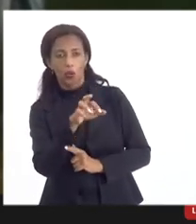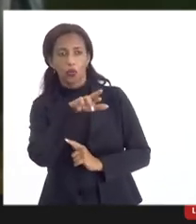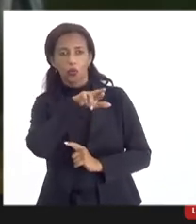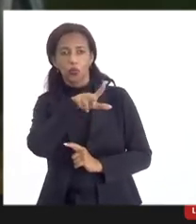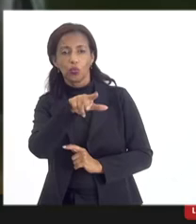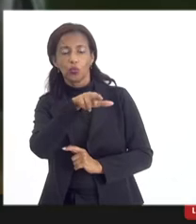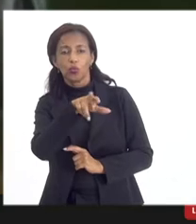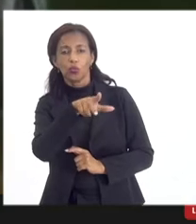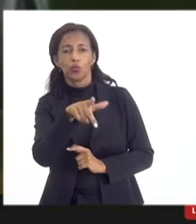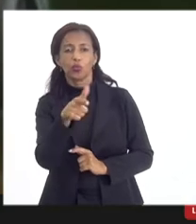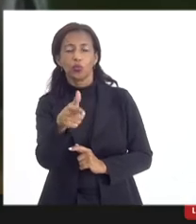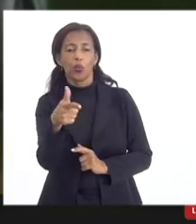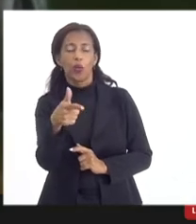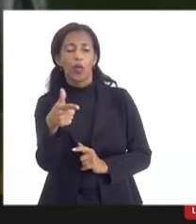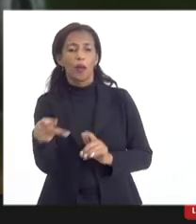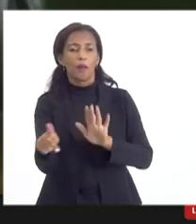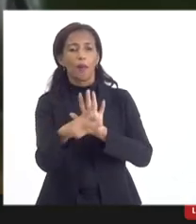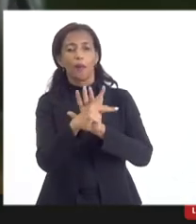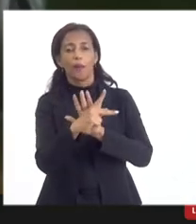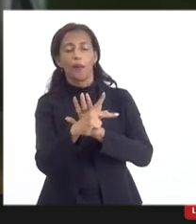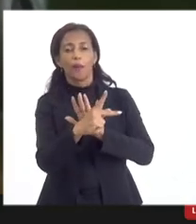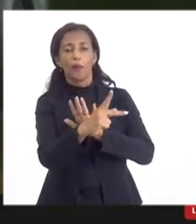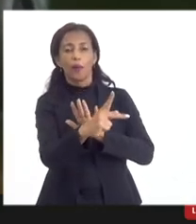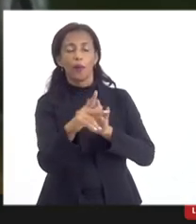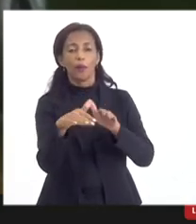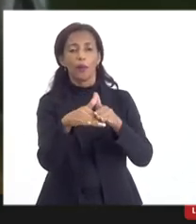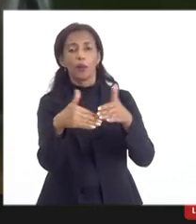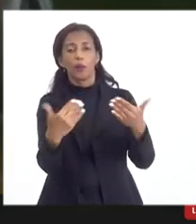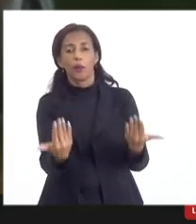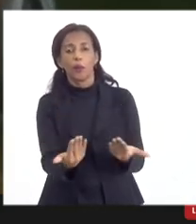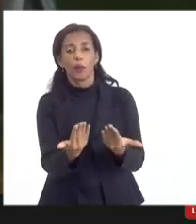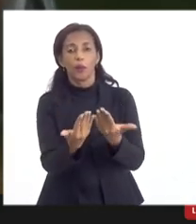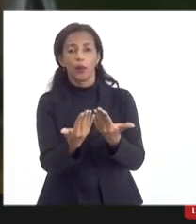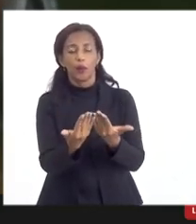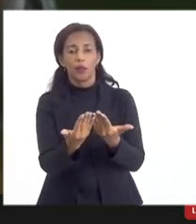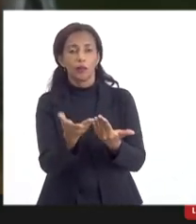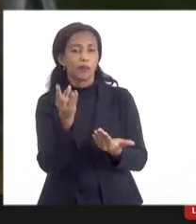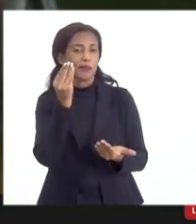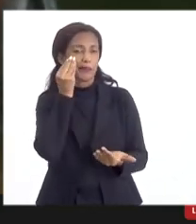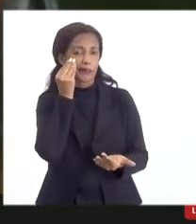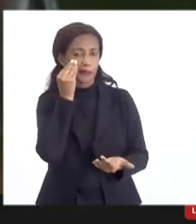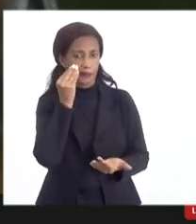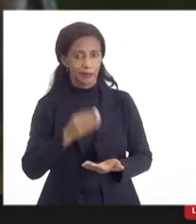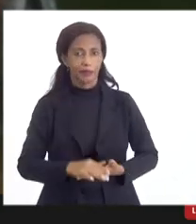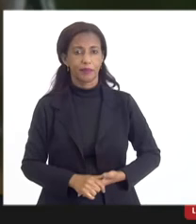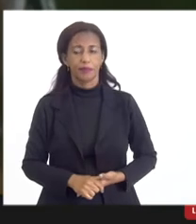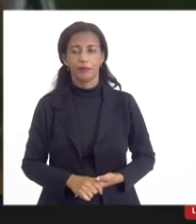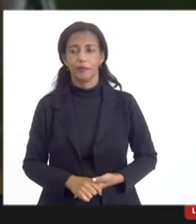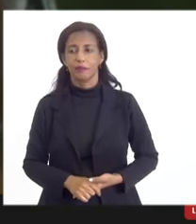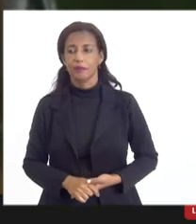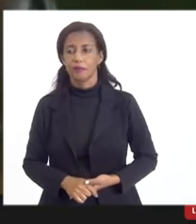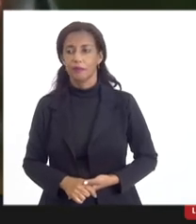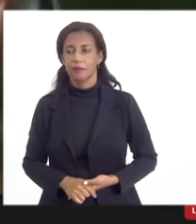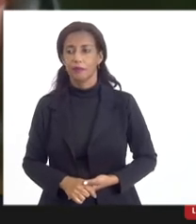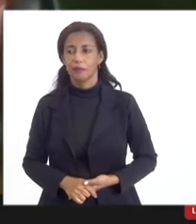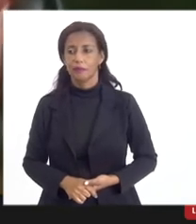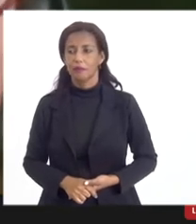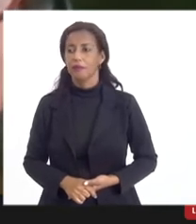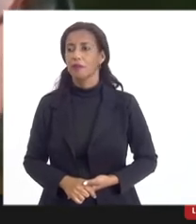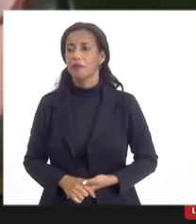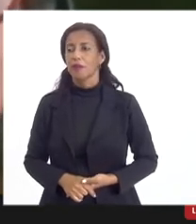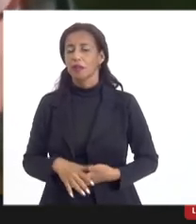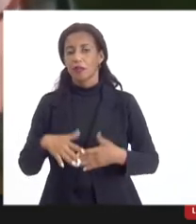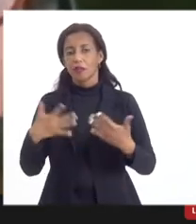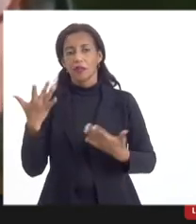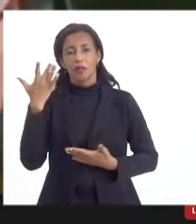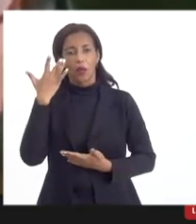eram abrigados enquanto possibilidade de teste. Então, eu acho que essa